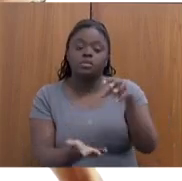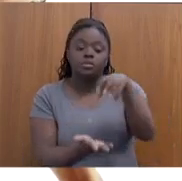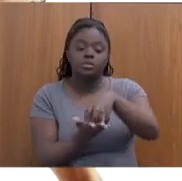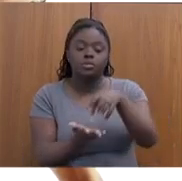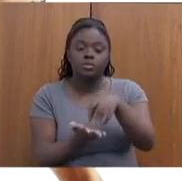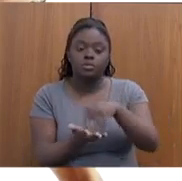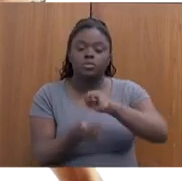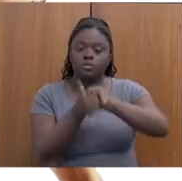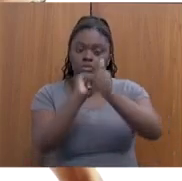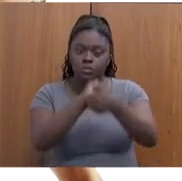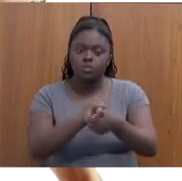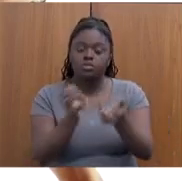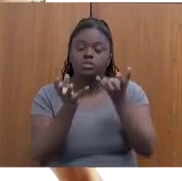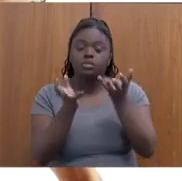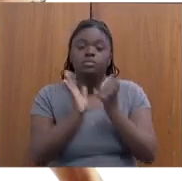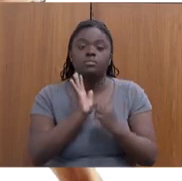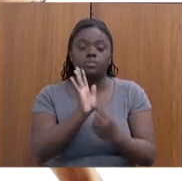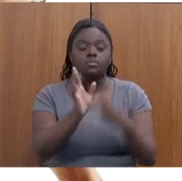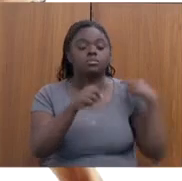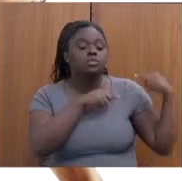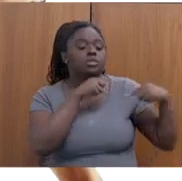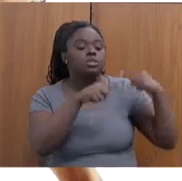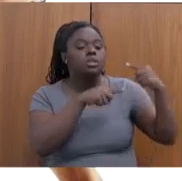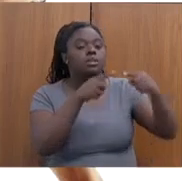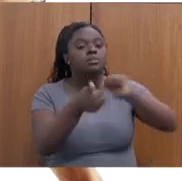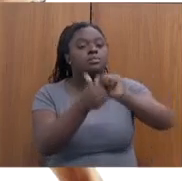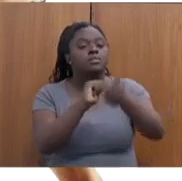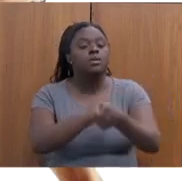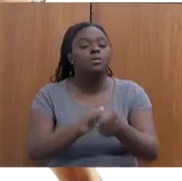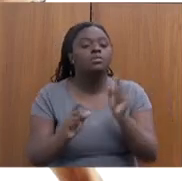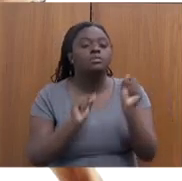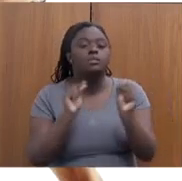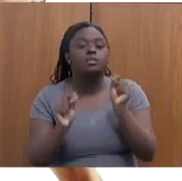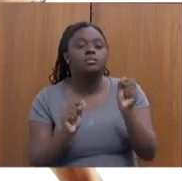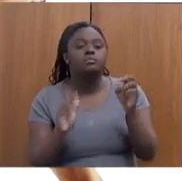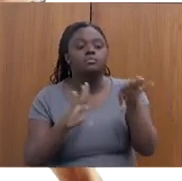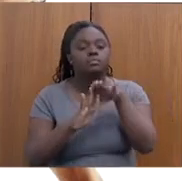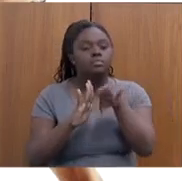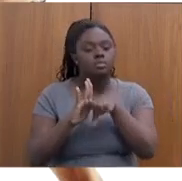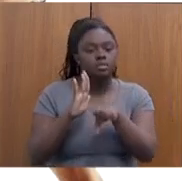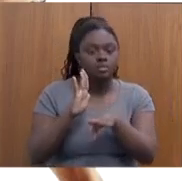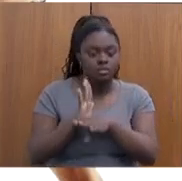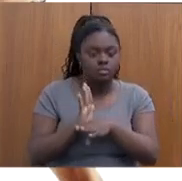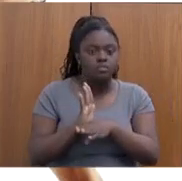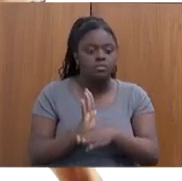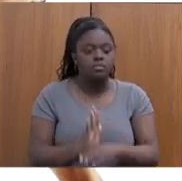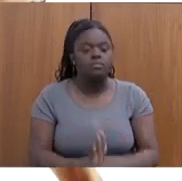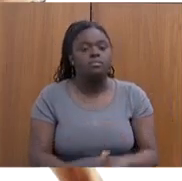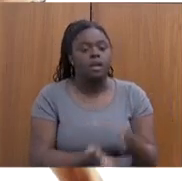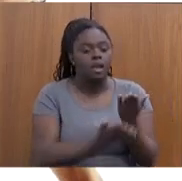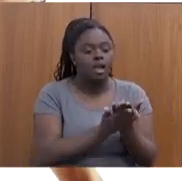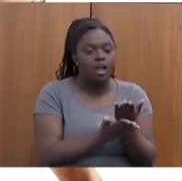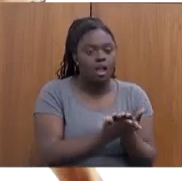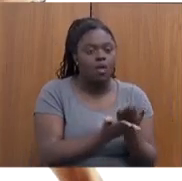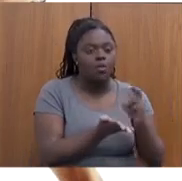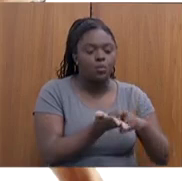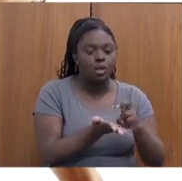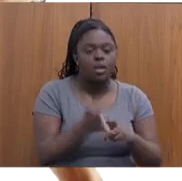Queria aqui destacar, Geração Esporte é um programa no contraturno escolar, onde eu tenho